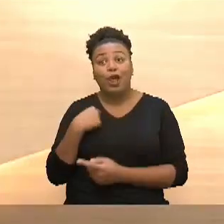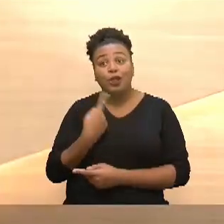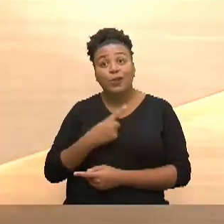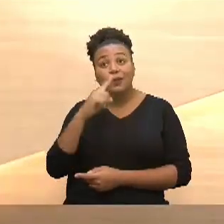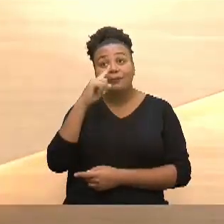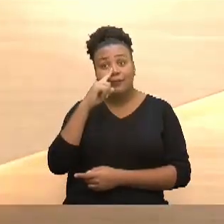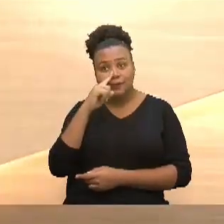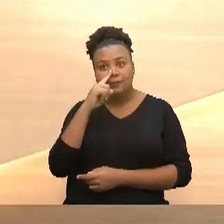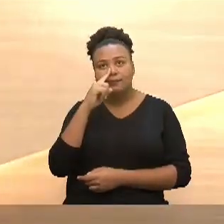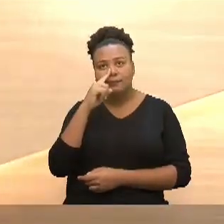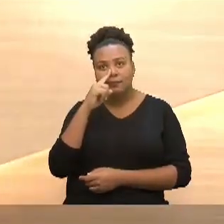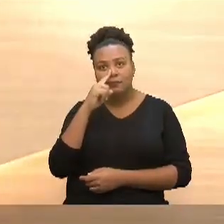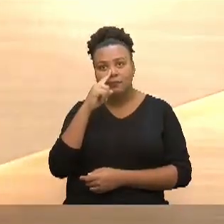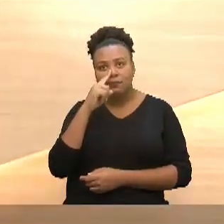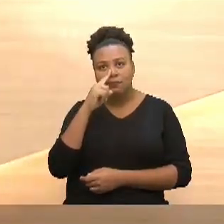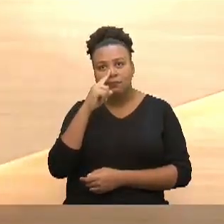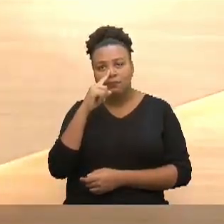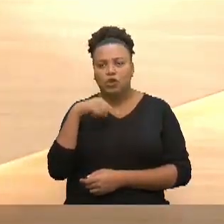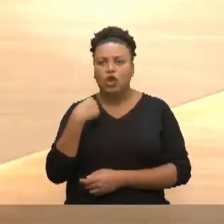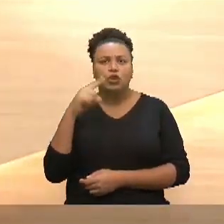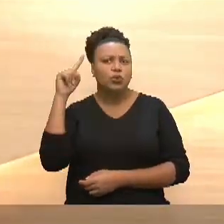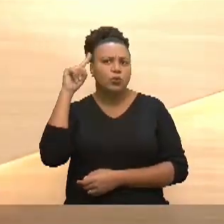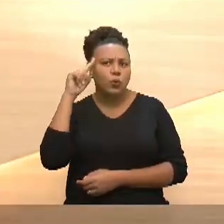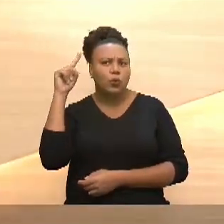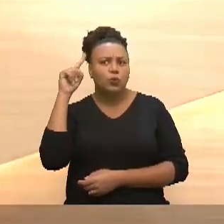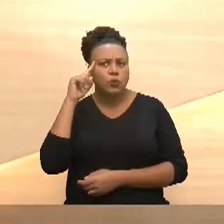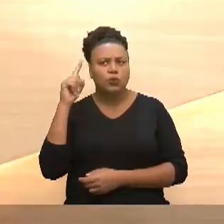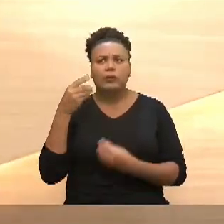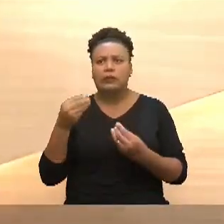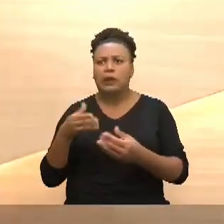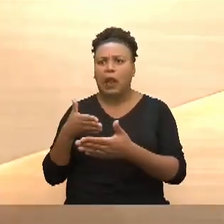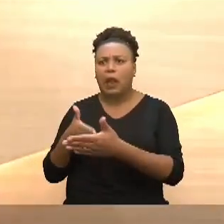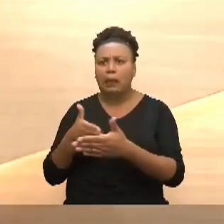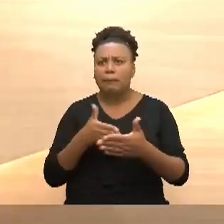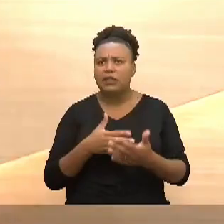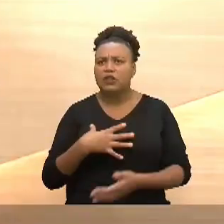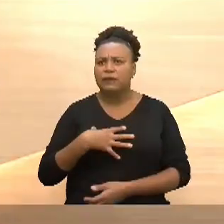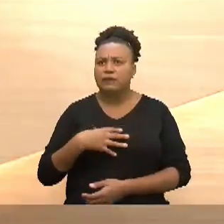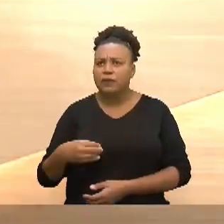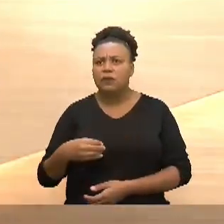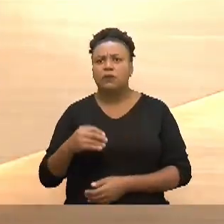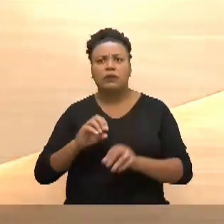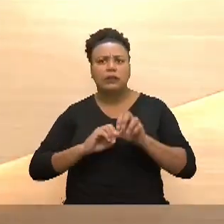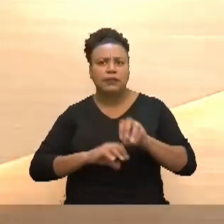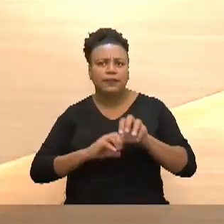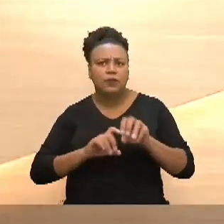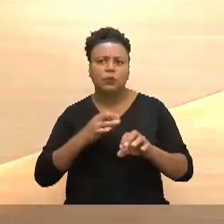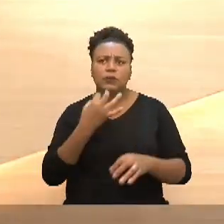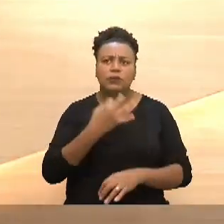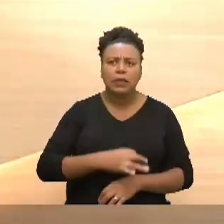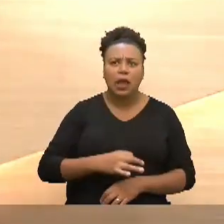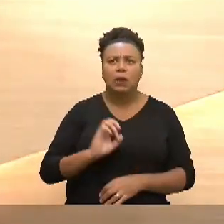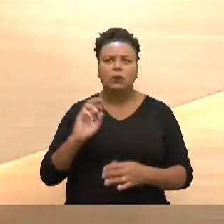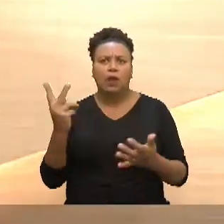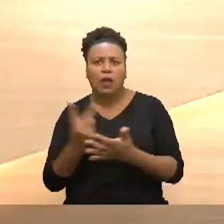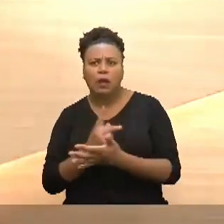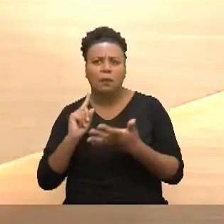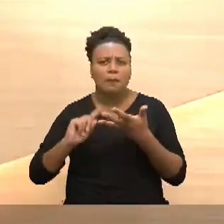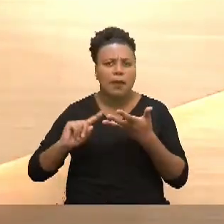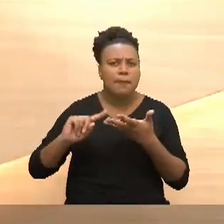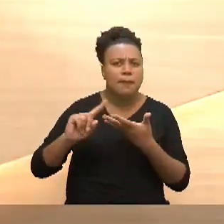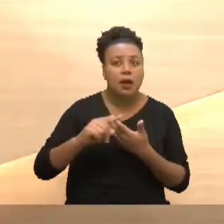a gente fica ali diariamente impondo limites aos filhos ensinando o é certo o que é errado